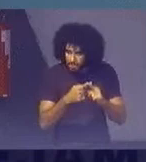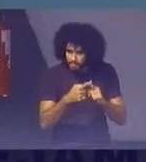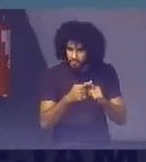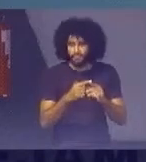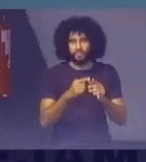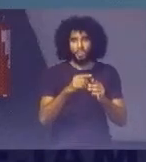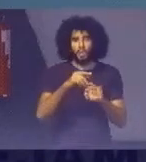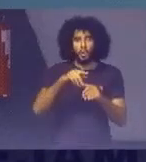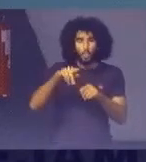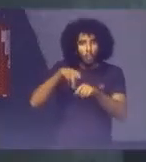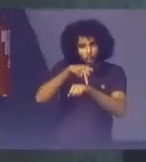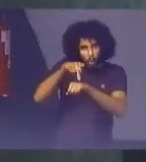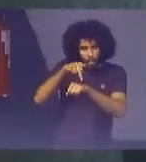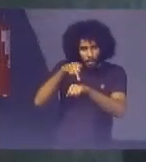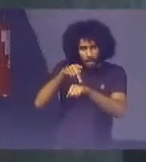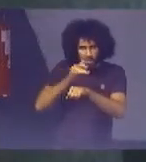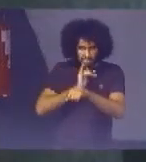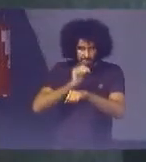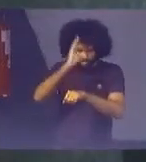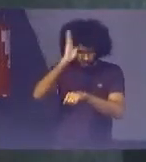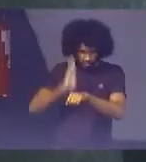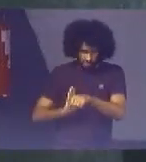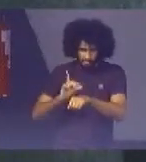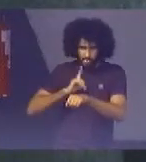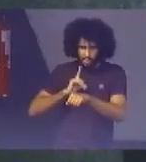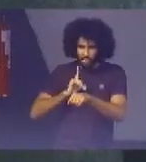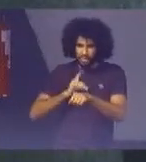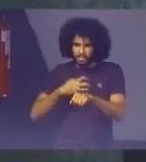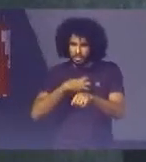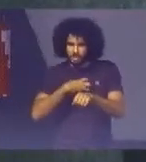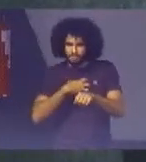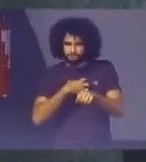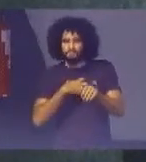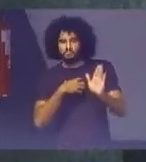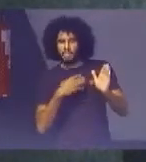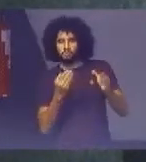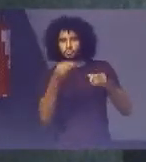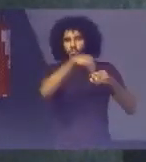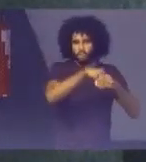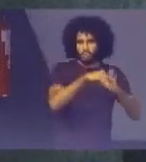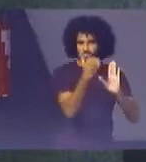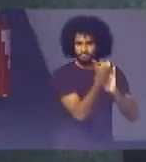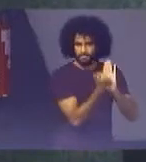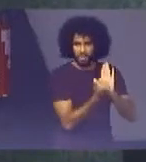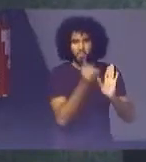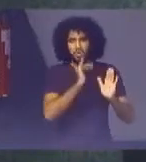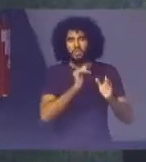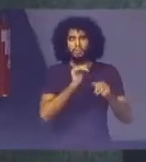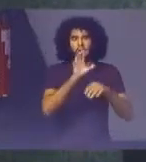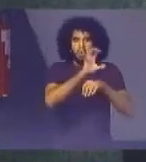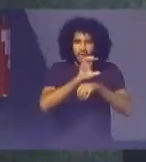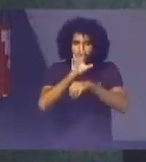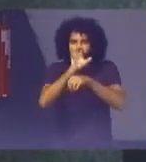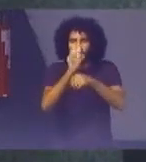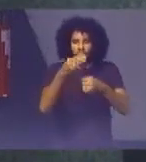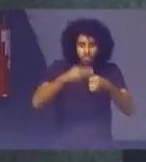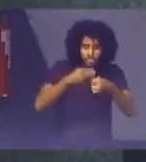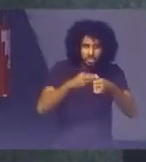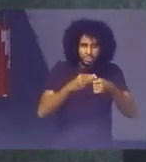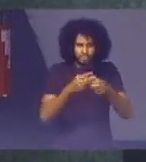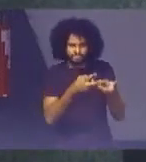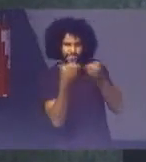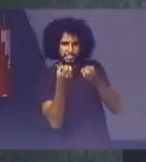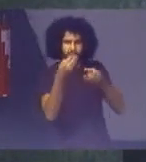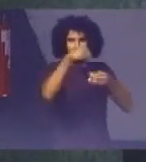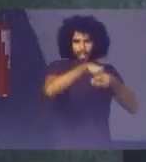país Tenha um sentido De pertencimento Daquela agenda Para que estados E municípios A sociedade Se enxerguem Na agenda